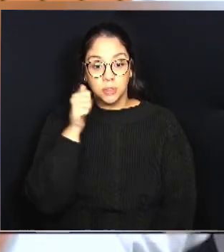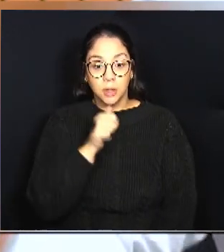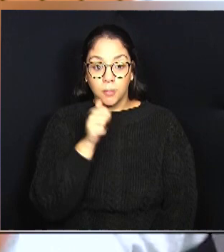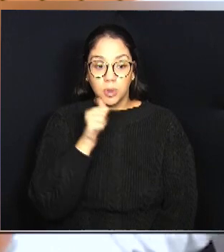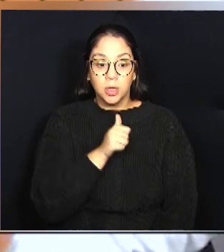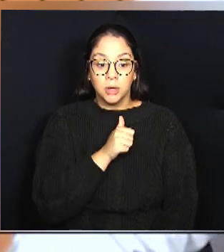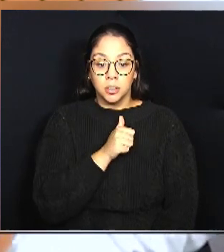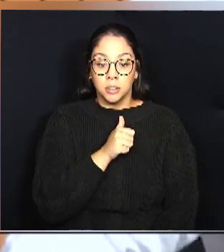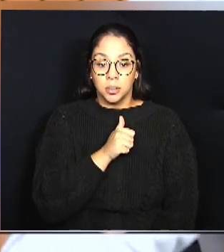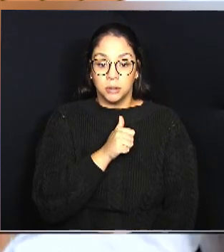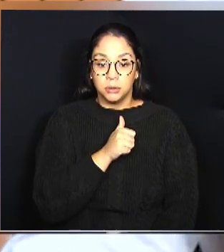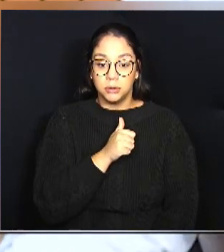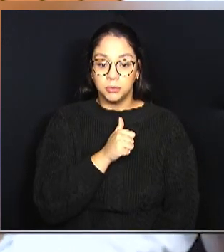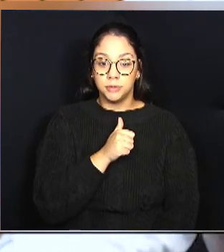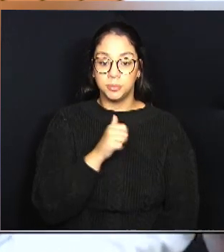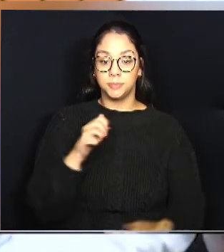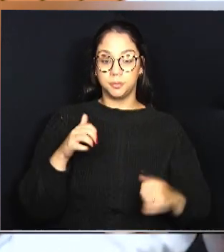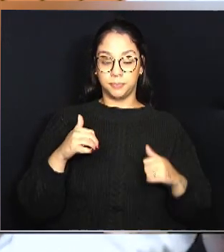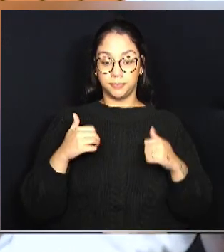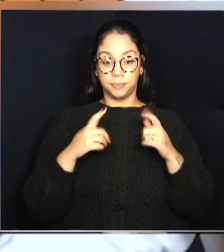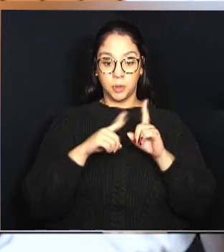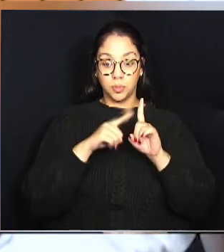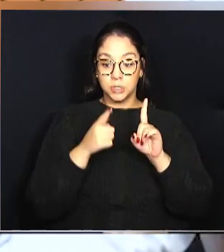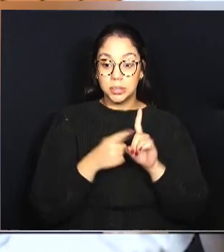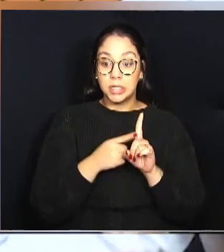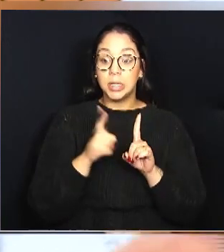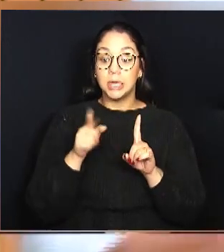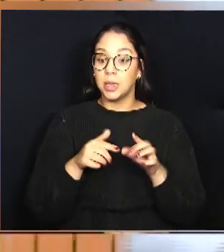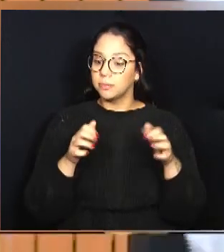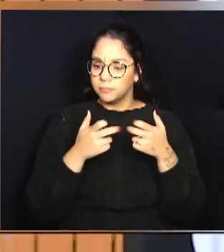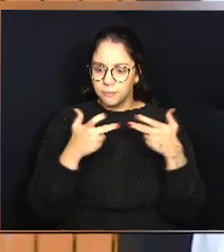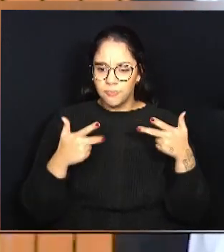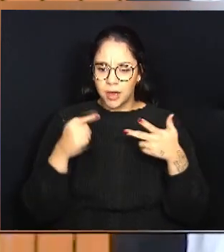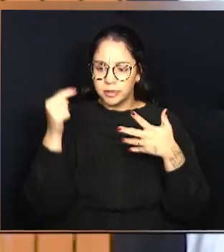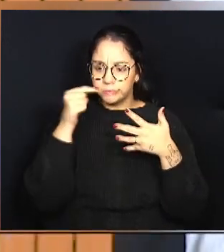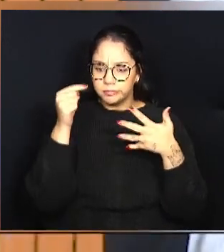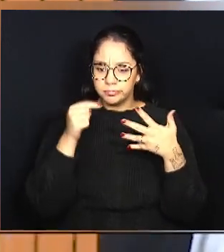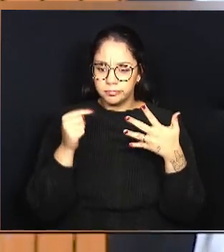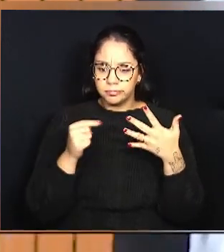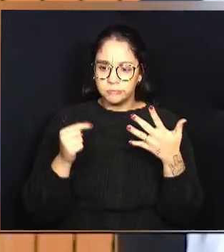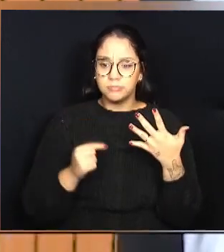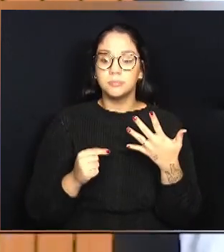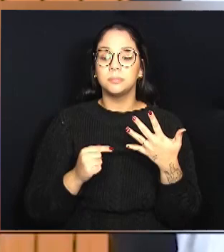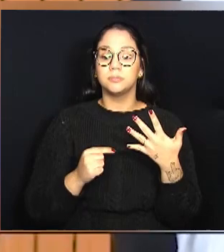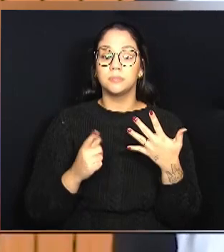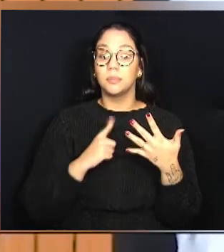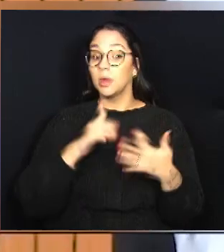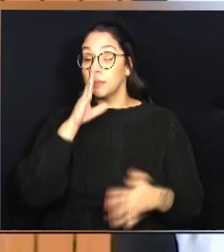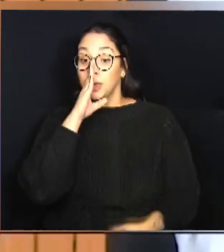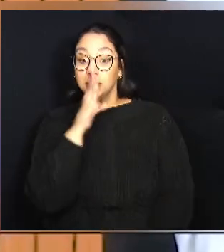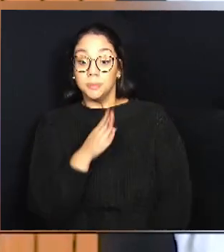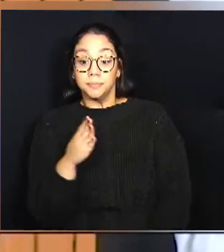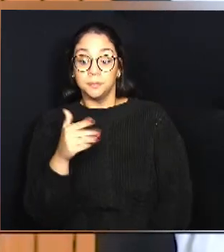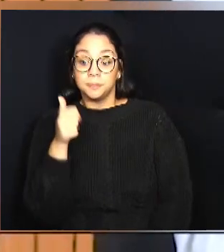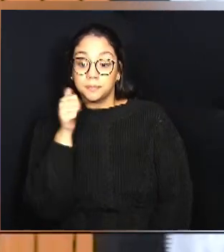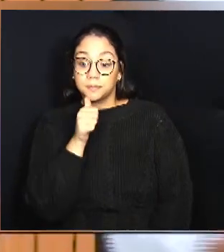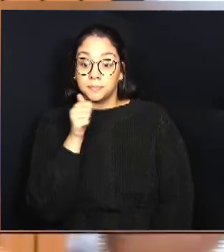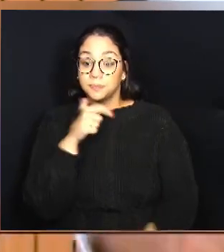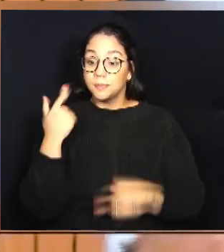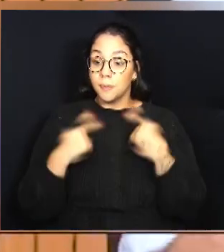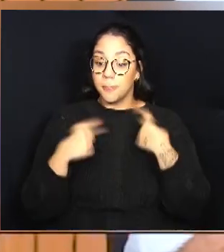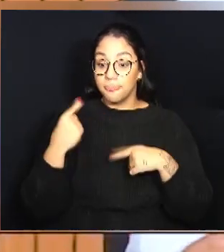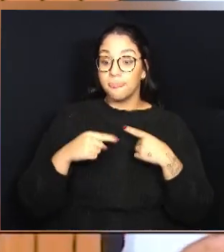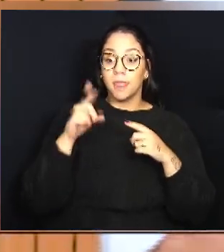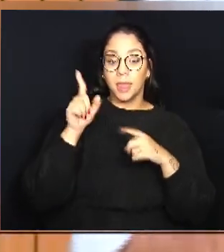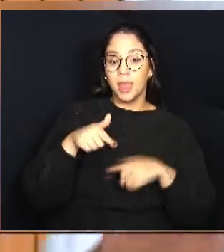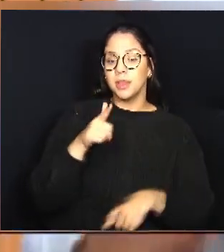questão do direito da mulher. Então, essa questão obstétrica engloba vários elementos, principalmente